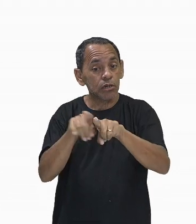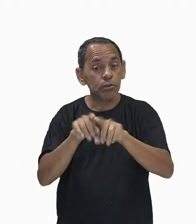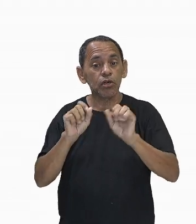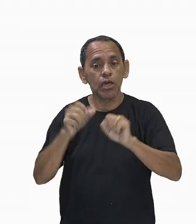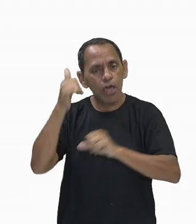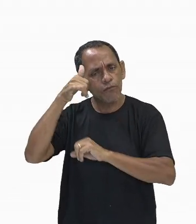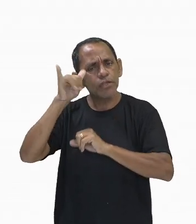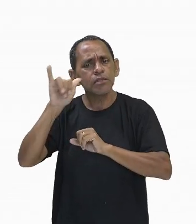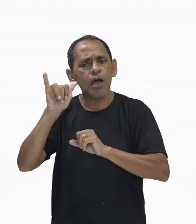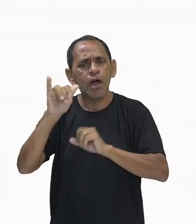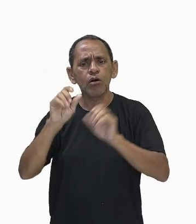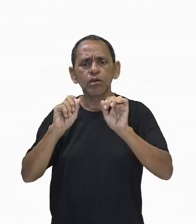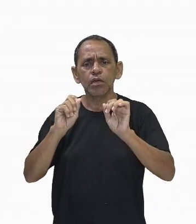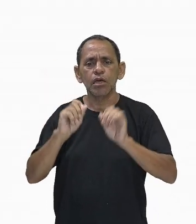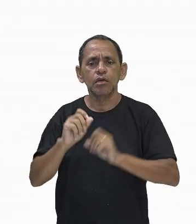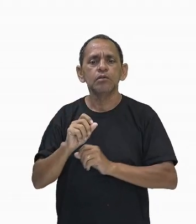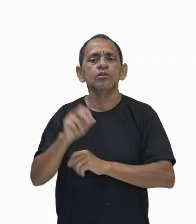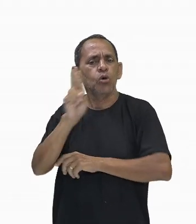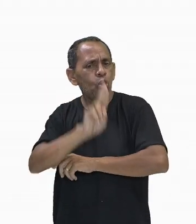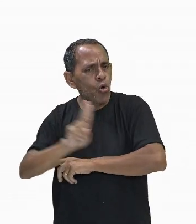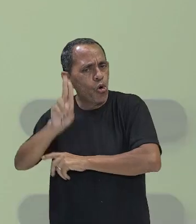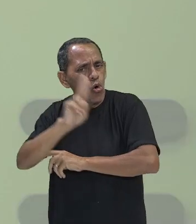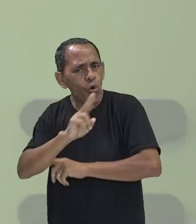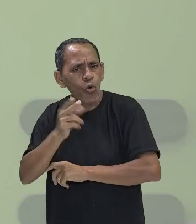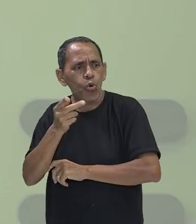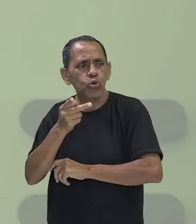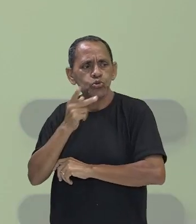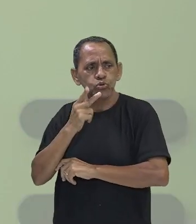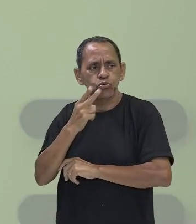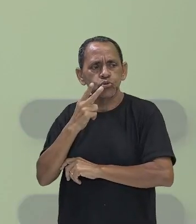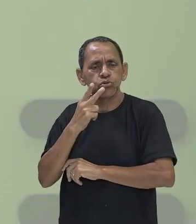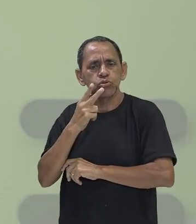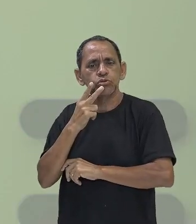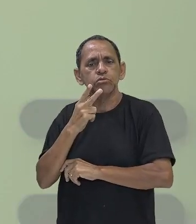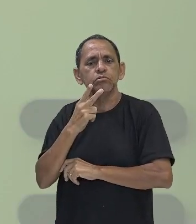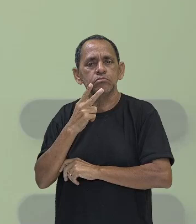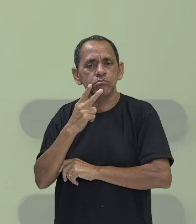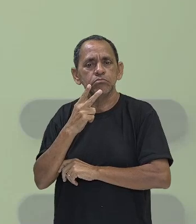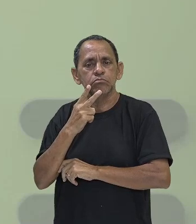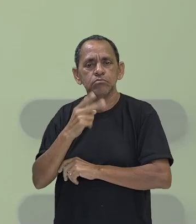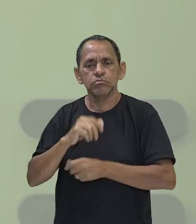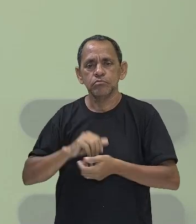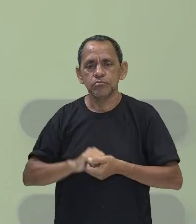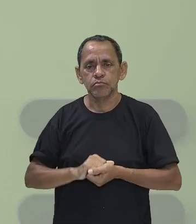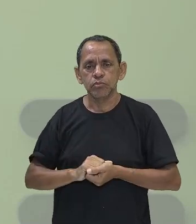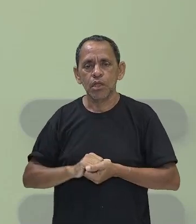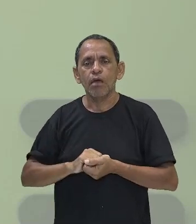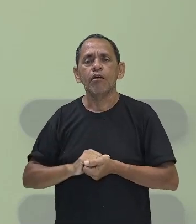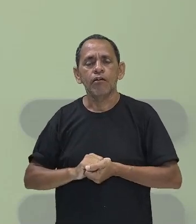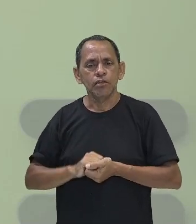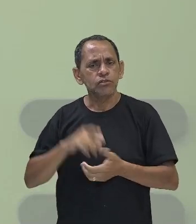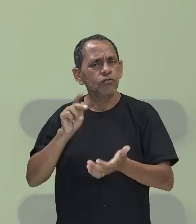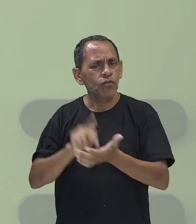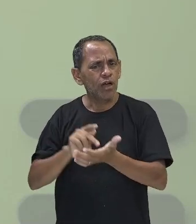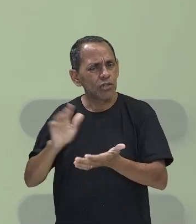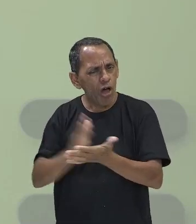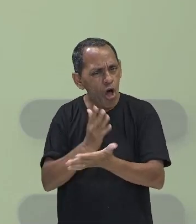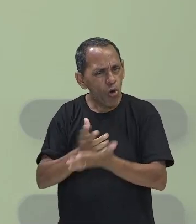veja bem, evitar o consumo de tabaco e álcool. É claro que em determinadas culturas é impossível